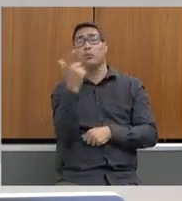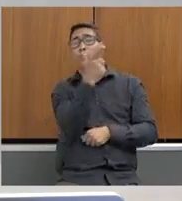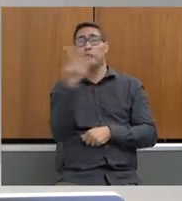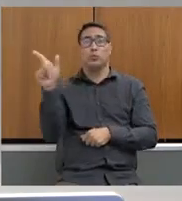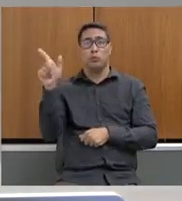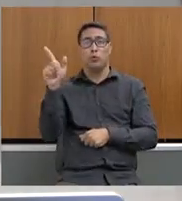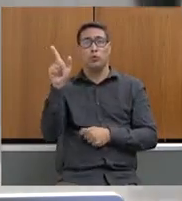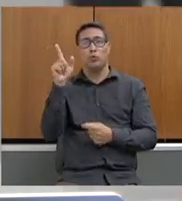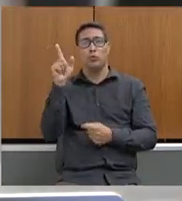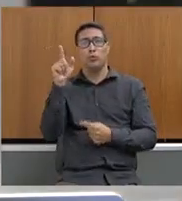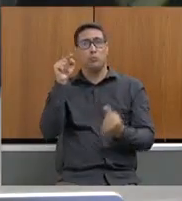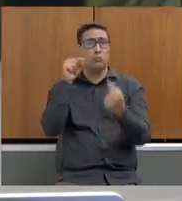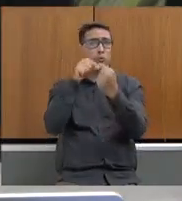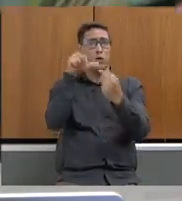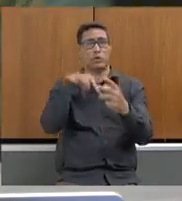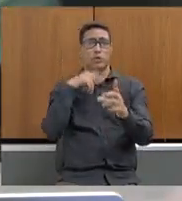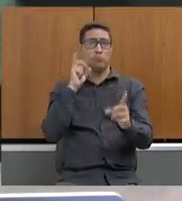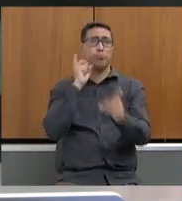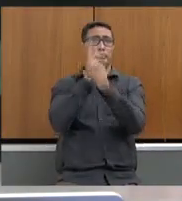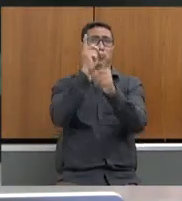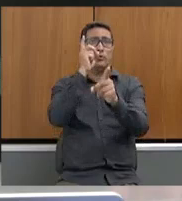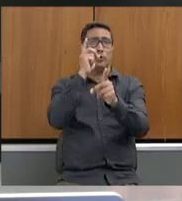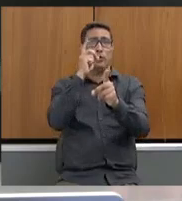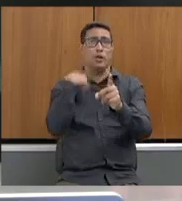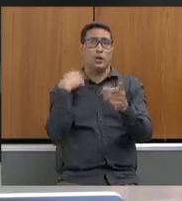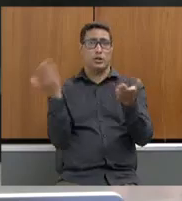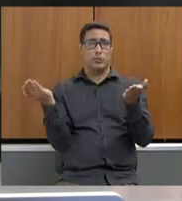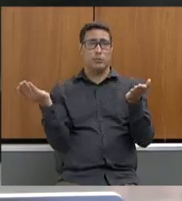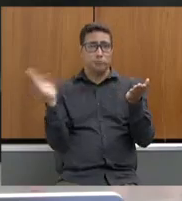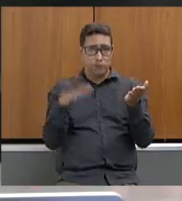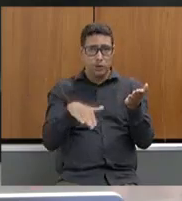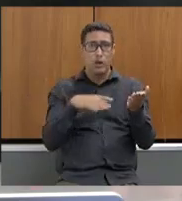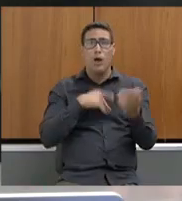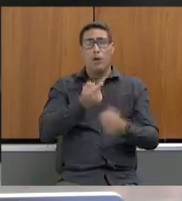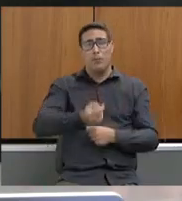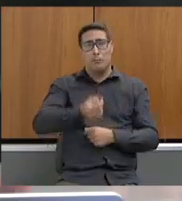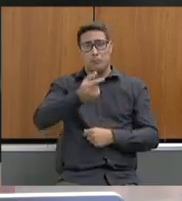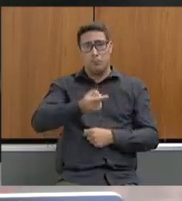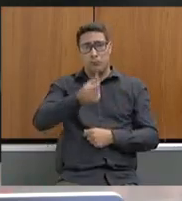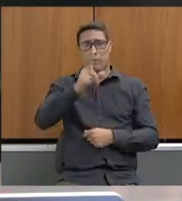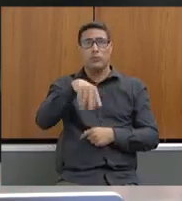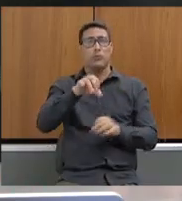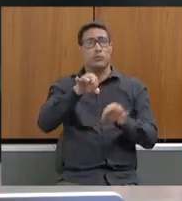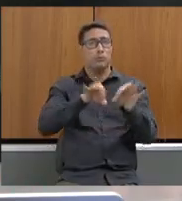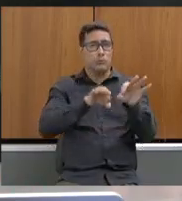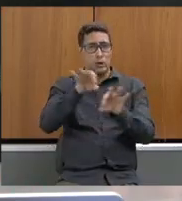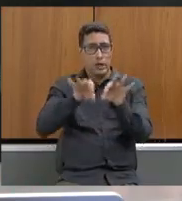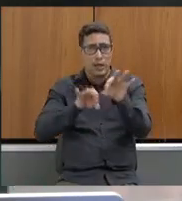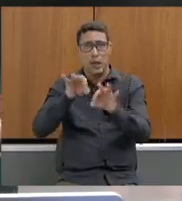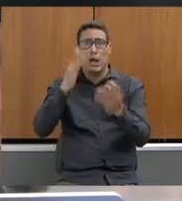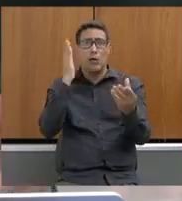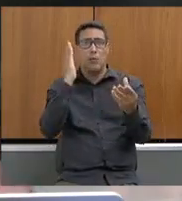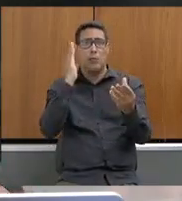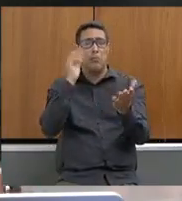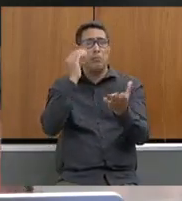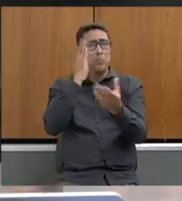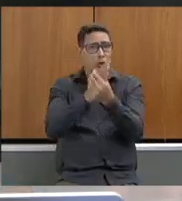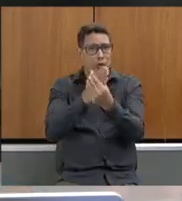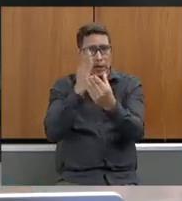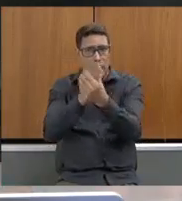diagnosticamos também, quando nós chegamos, que poucos processos de licenciamento ou poucas